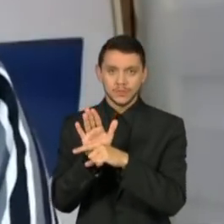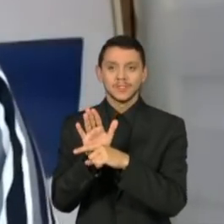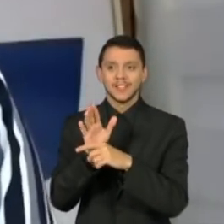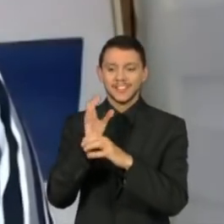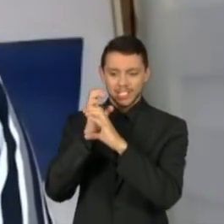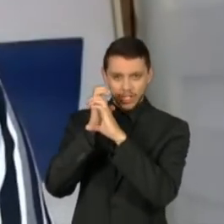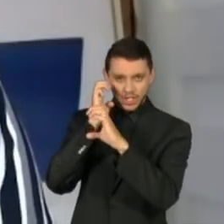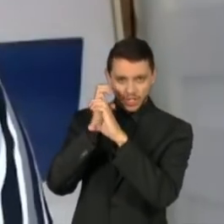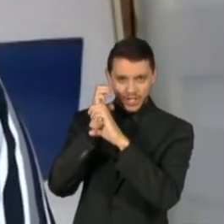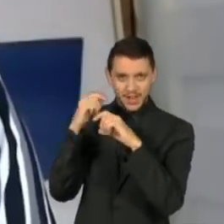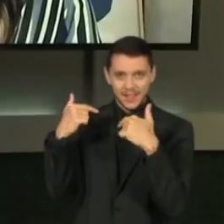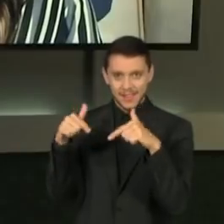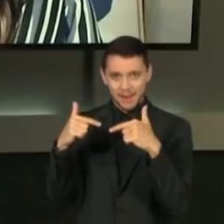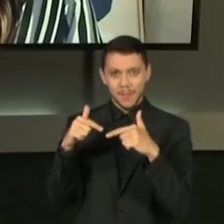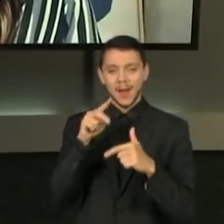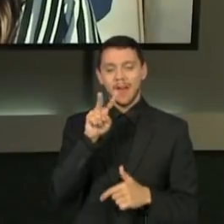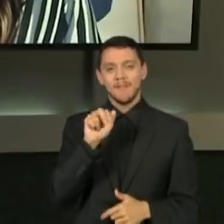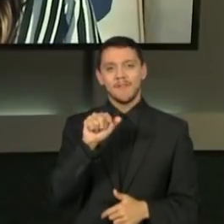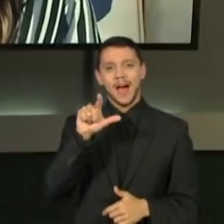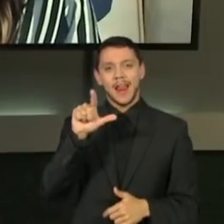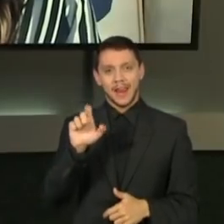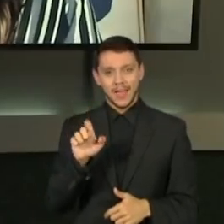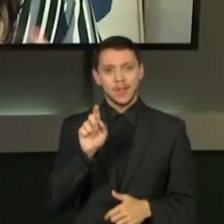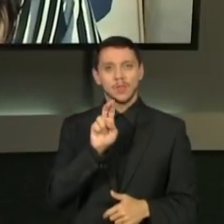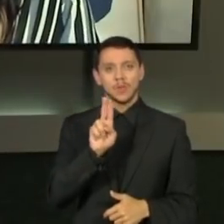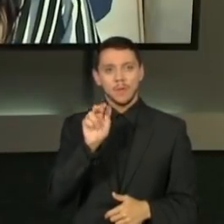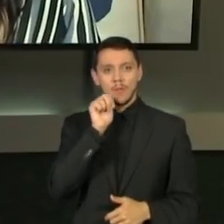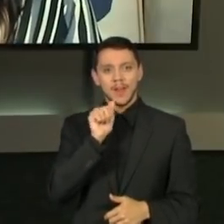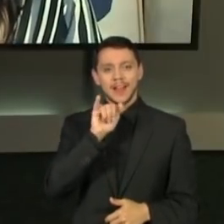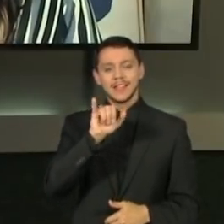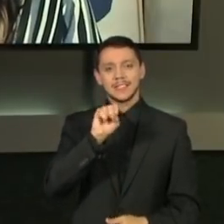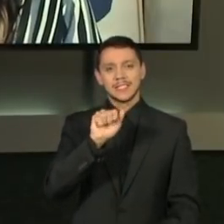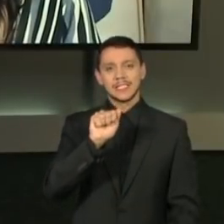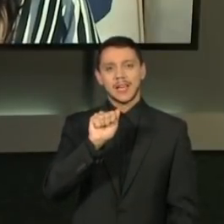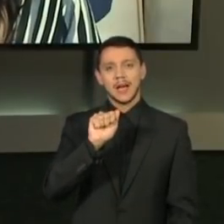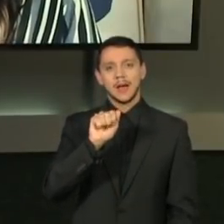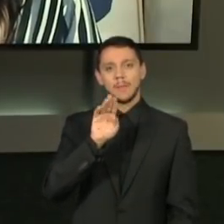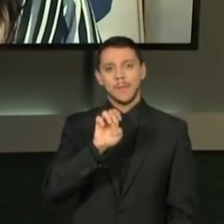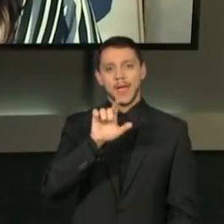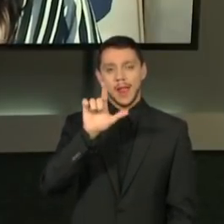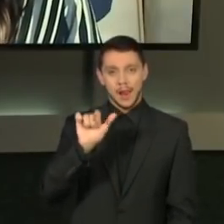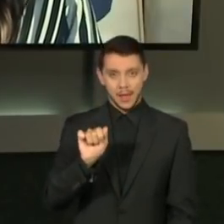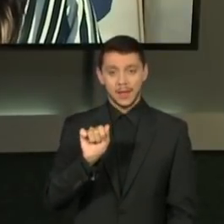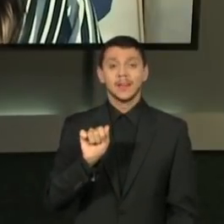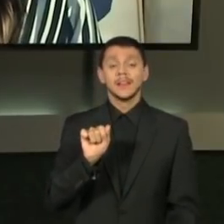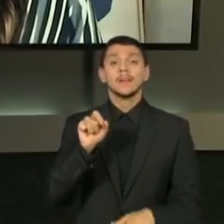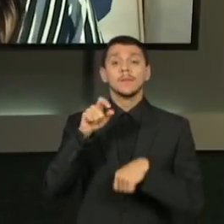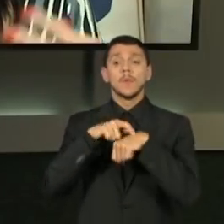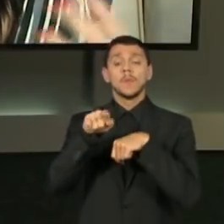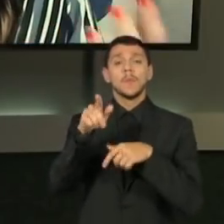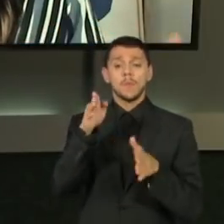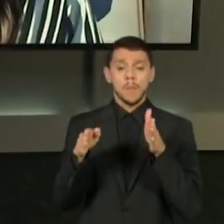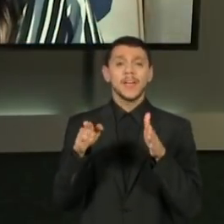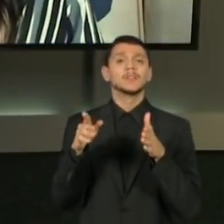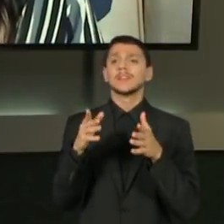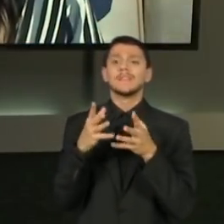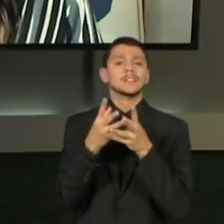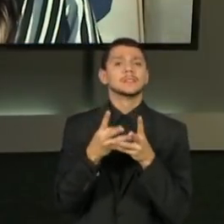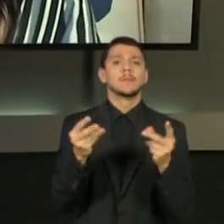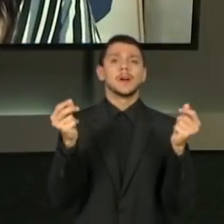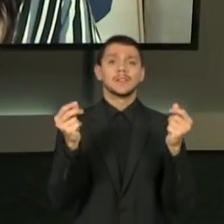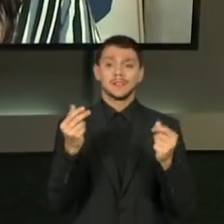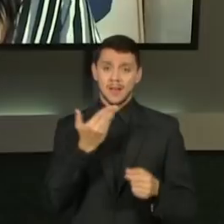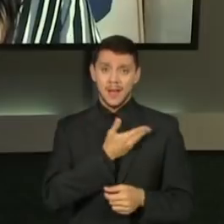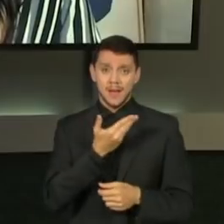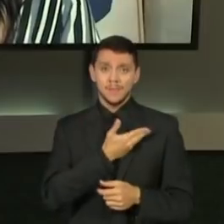Isabela Barroso Câmara Pinto. Ela estava naquele momento sendo considerada desaparecida e essas amigas dela